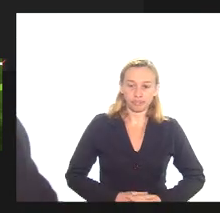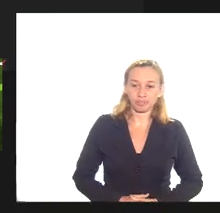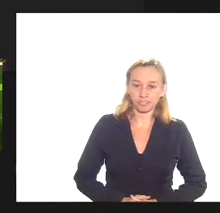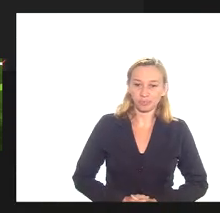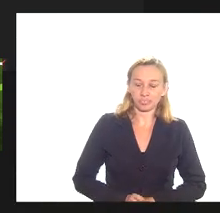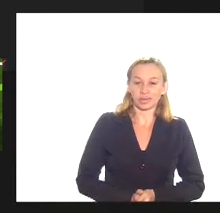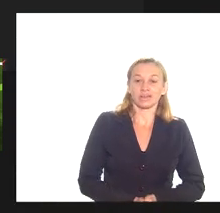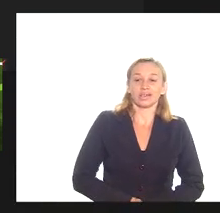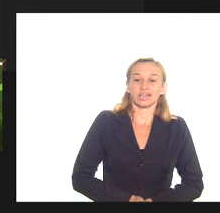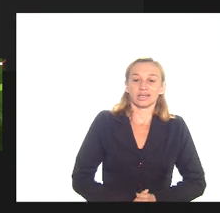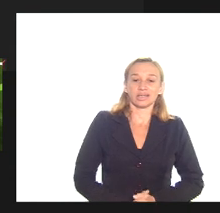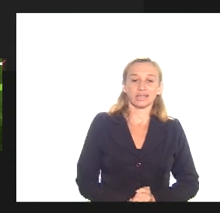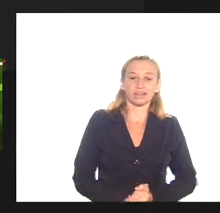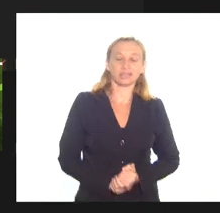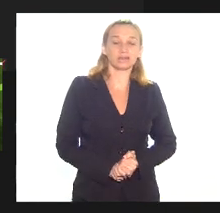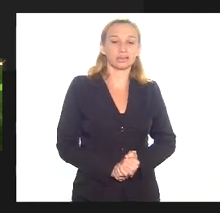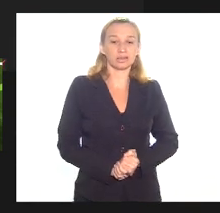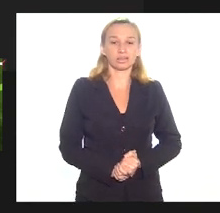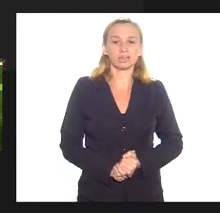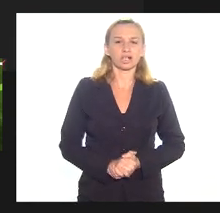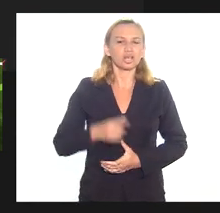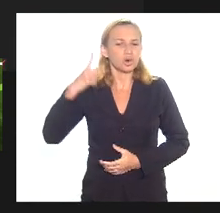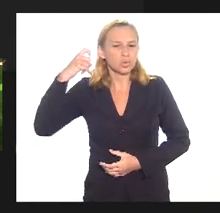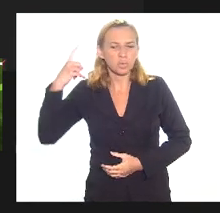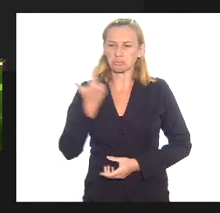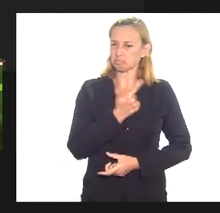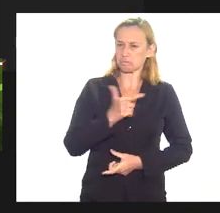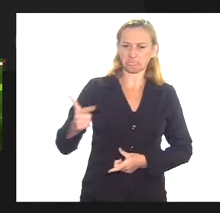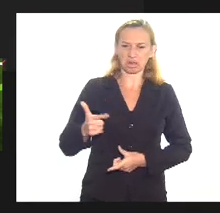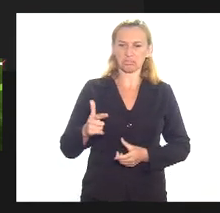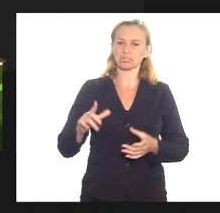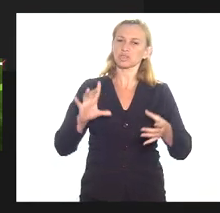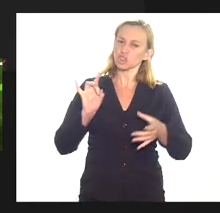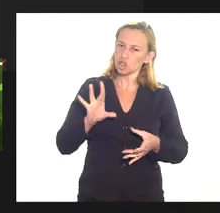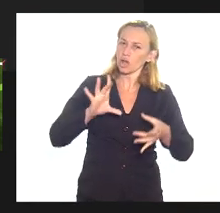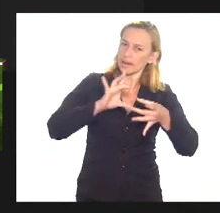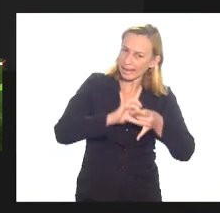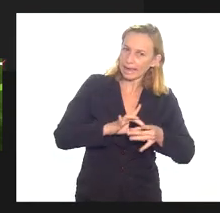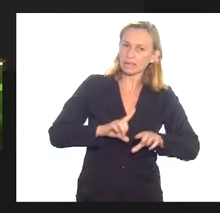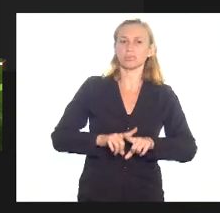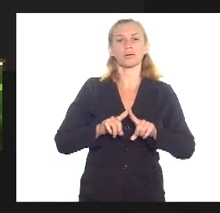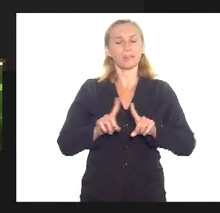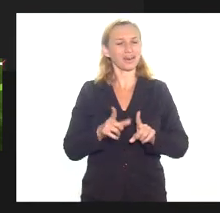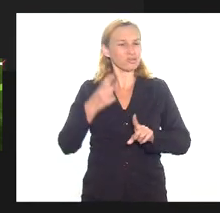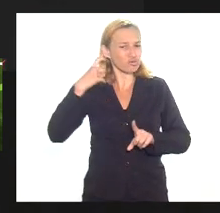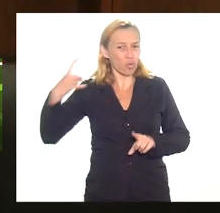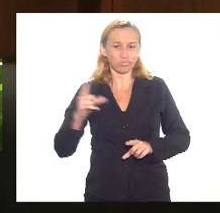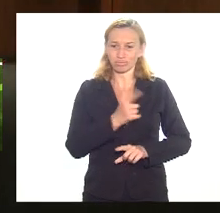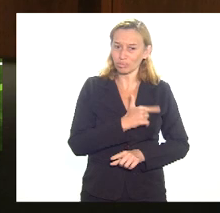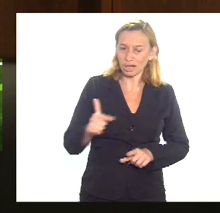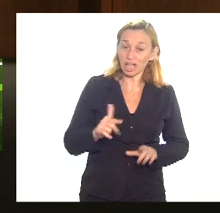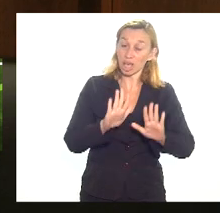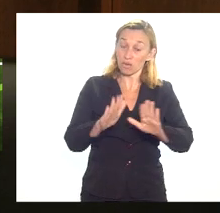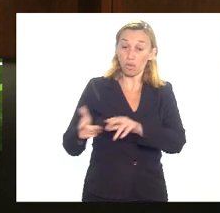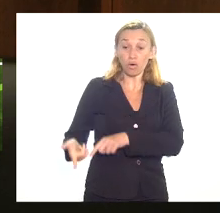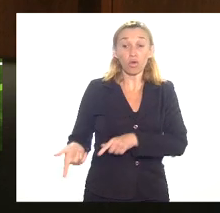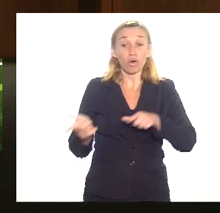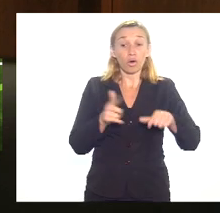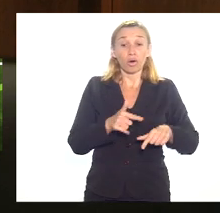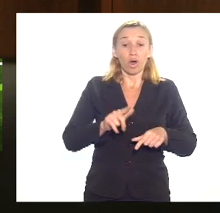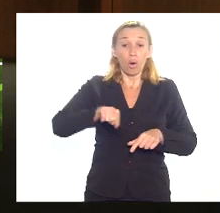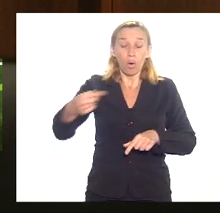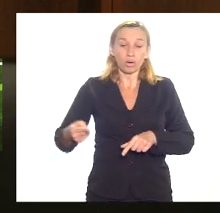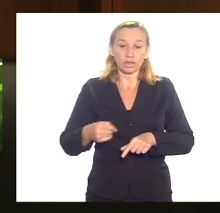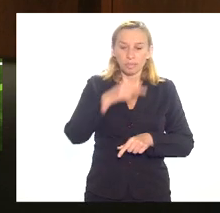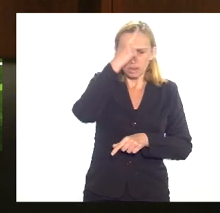está desligado Eliomar está ligado o microfone mas você está sem som eu posso eu vou adiantar aqui vou passar para Quinoploque vossa